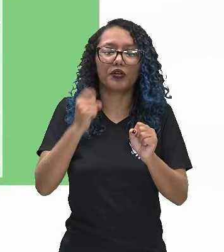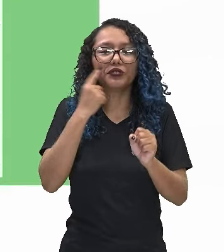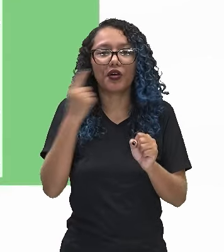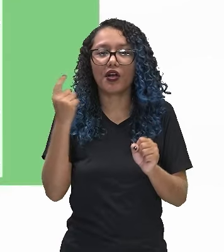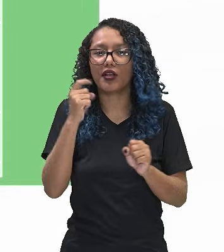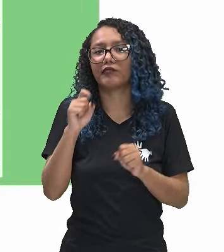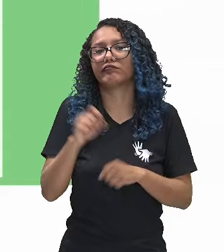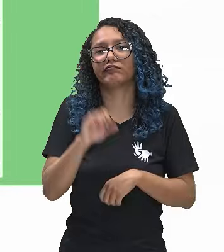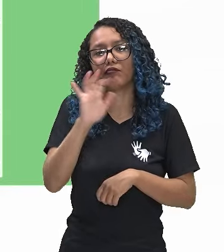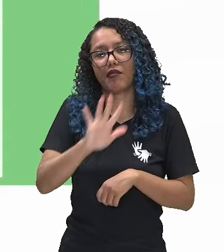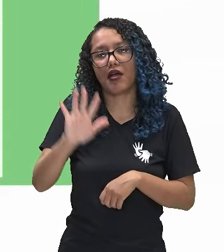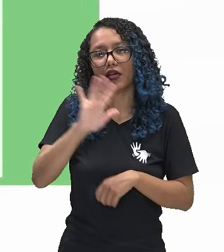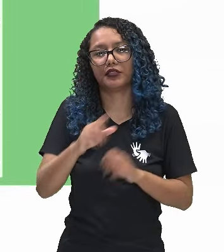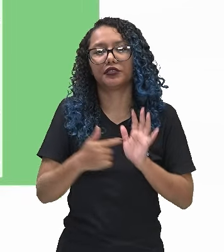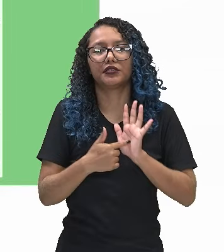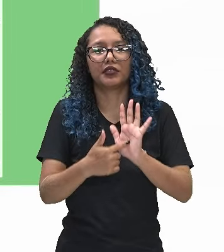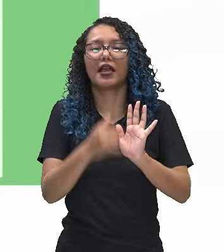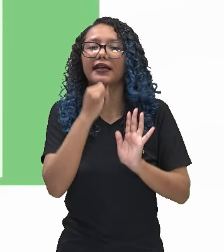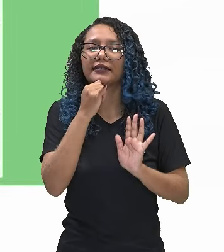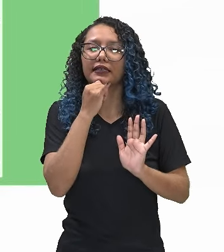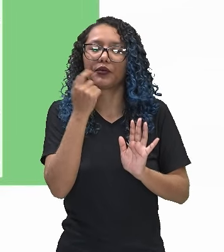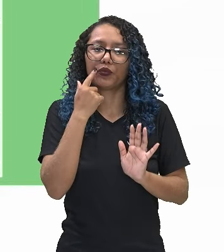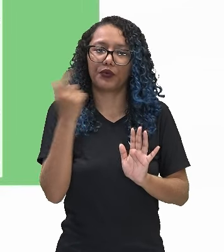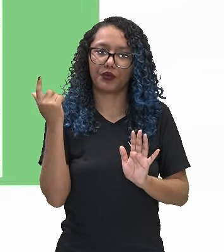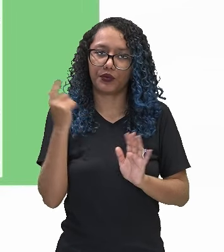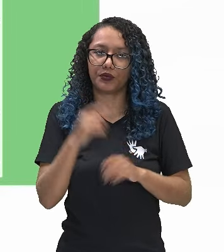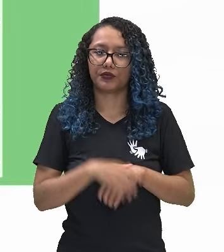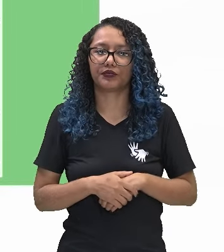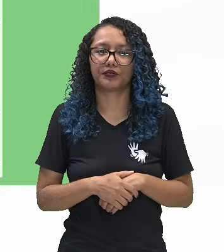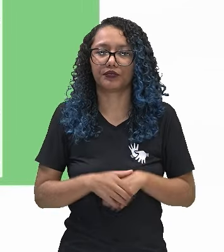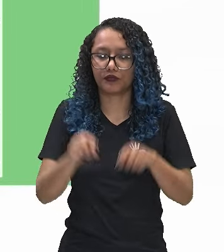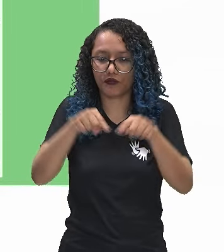dimensões oficiais dele, compostas